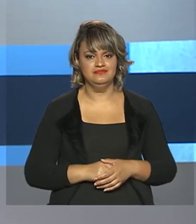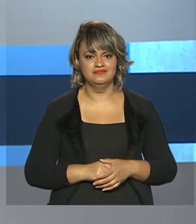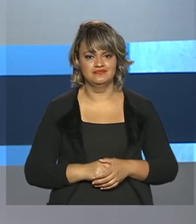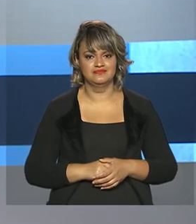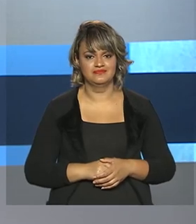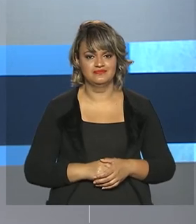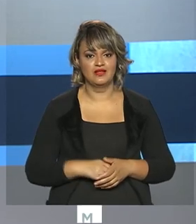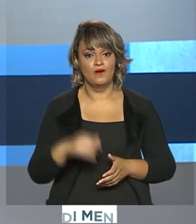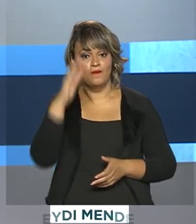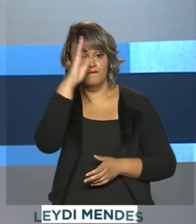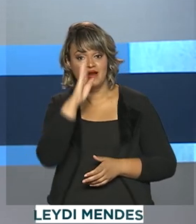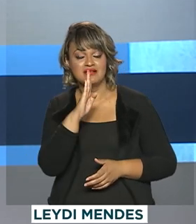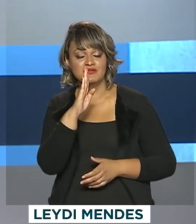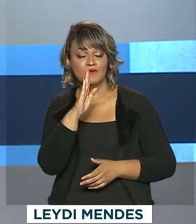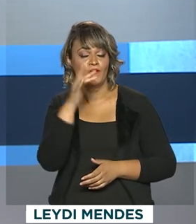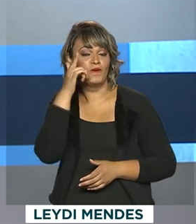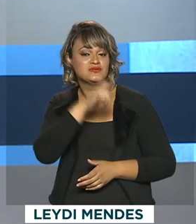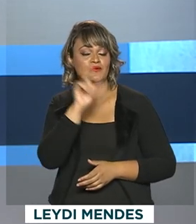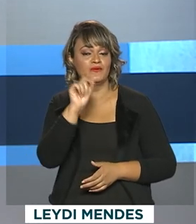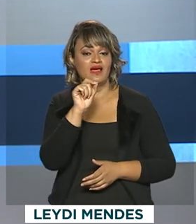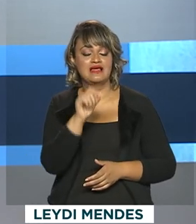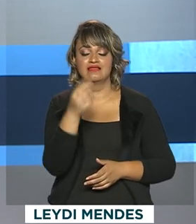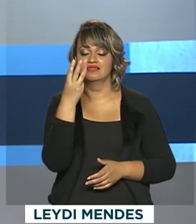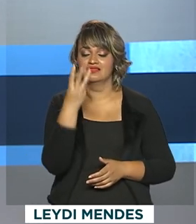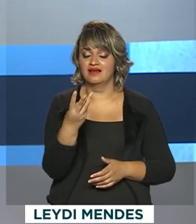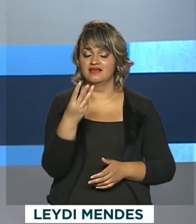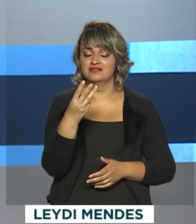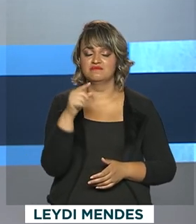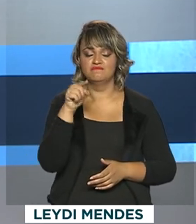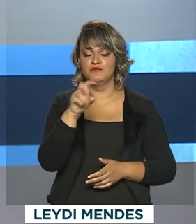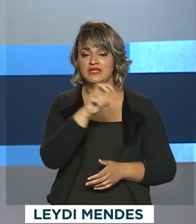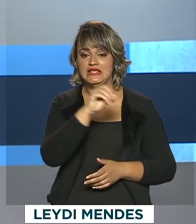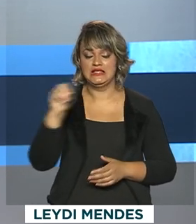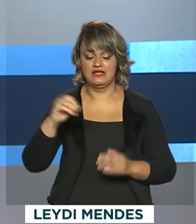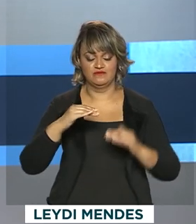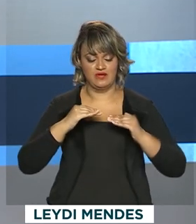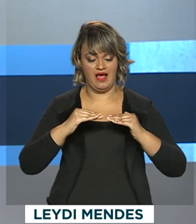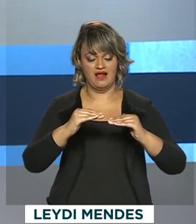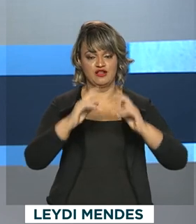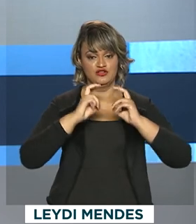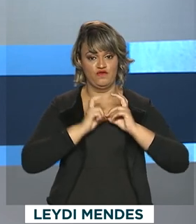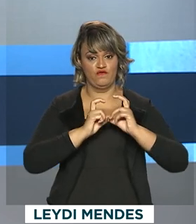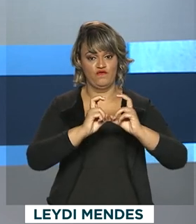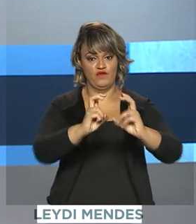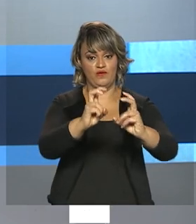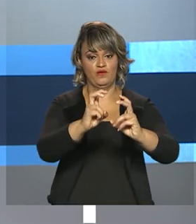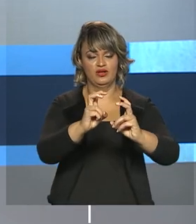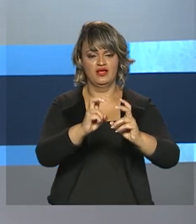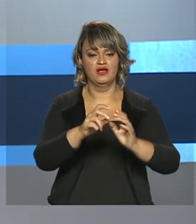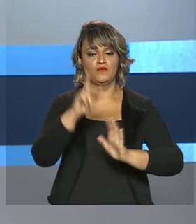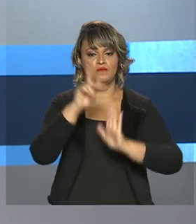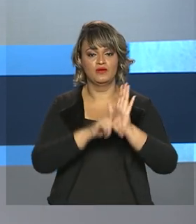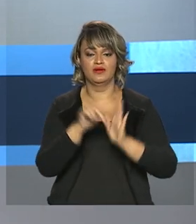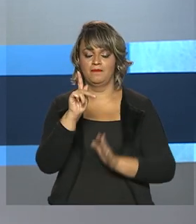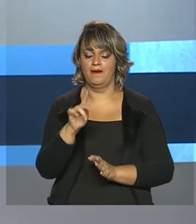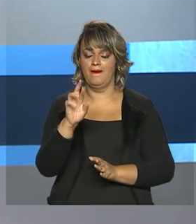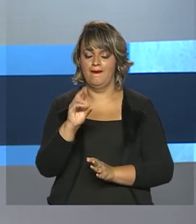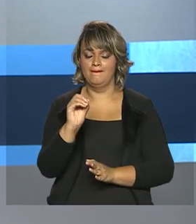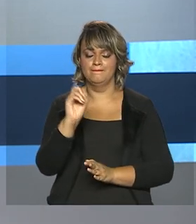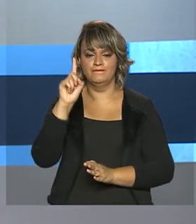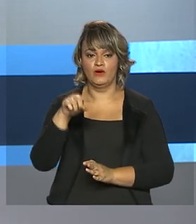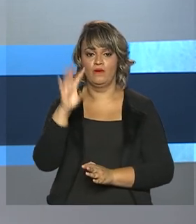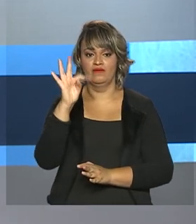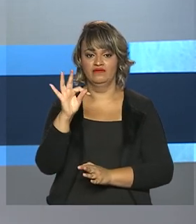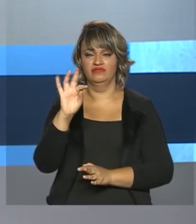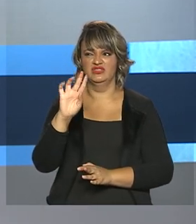O Brasil vai ganhar mais de 3.500 quilômetros de ferrovias pelo ProTrilhos. Os primeiros contratos